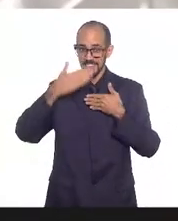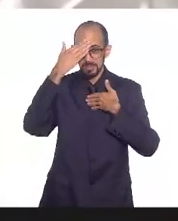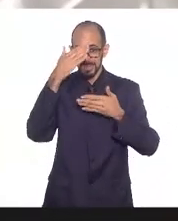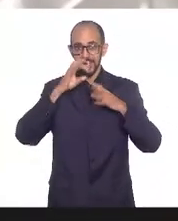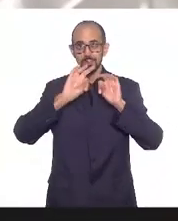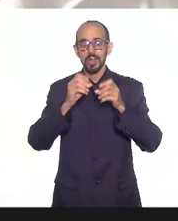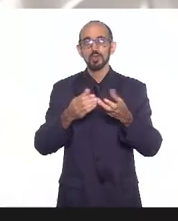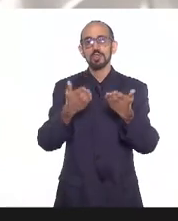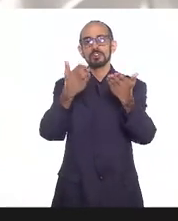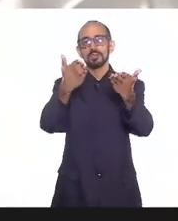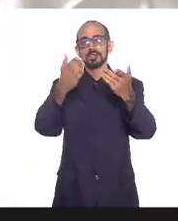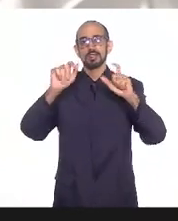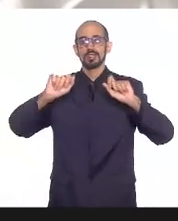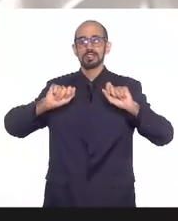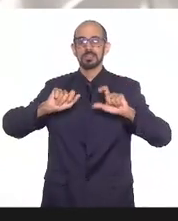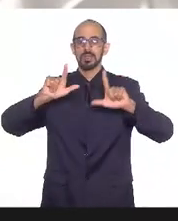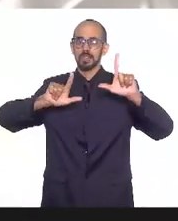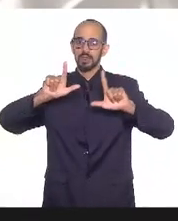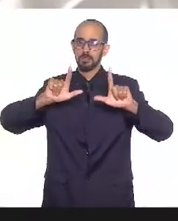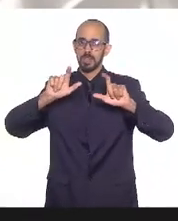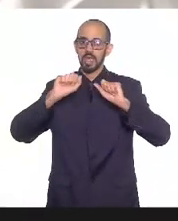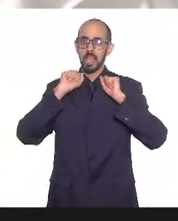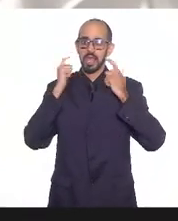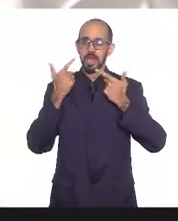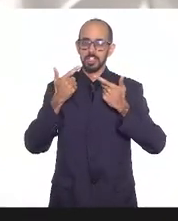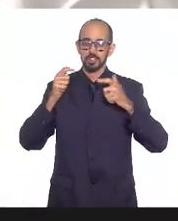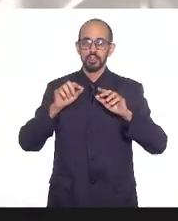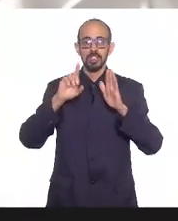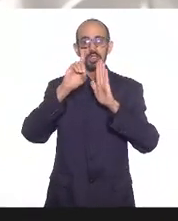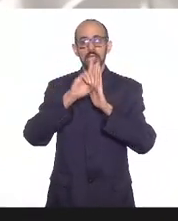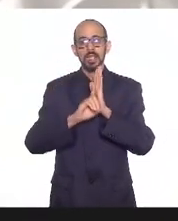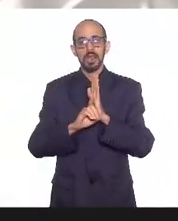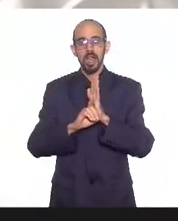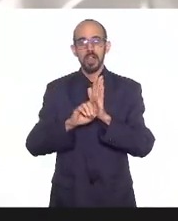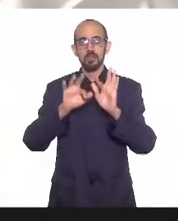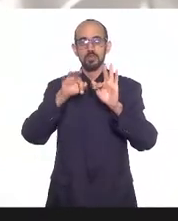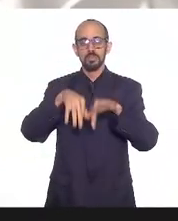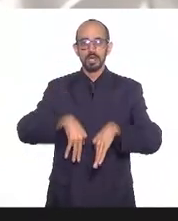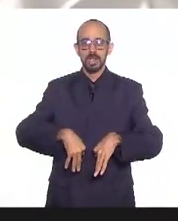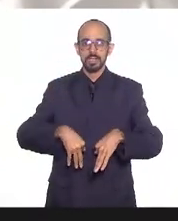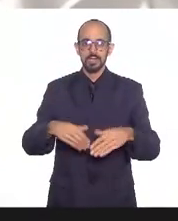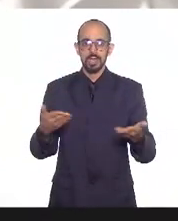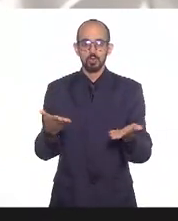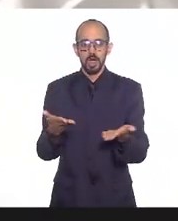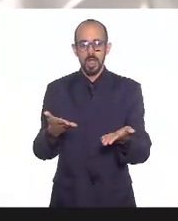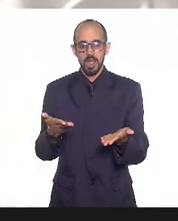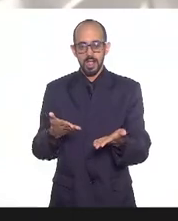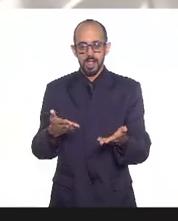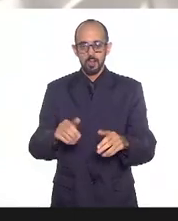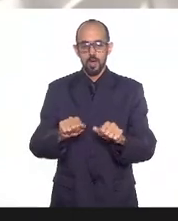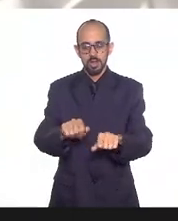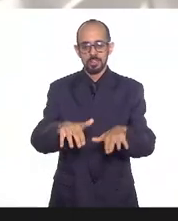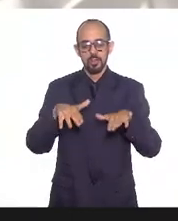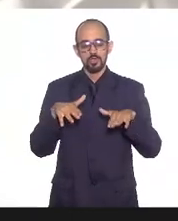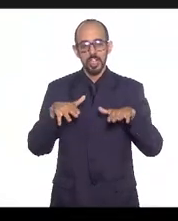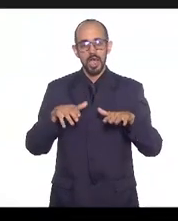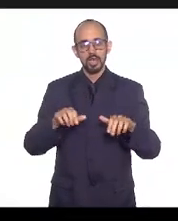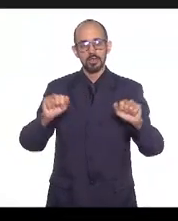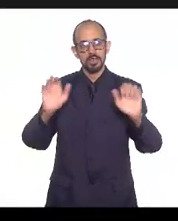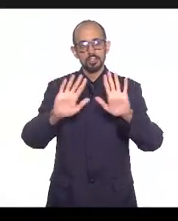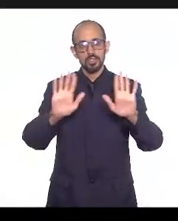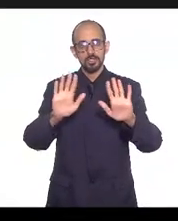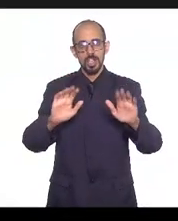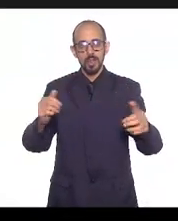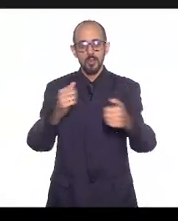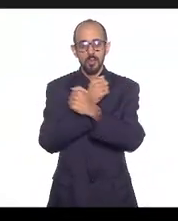acompanharam pela TV Alerja e declaro a encerrada a presente audiência pública um abraço a todos e